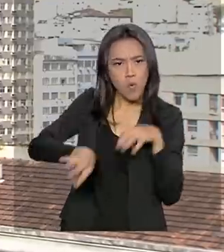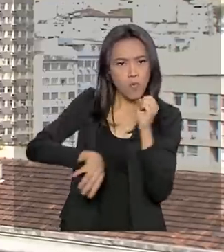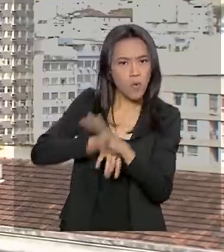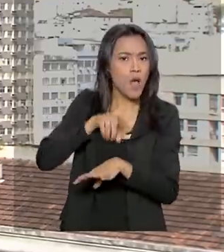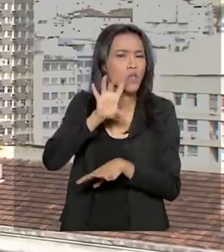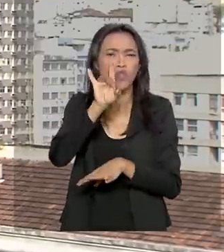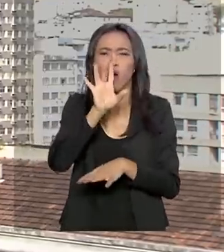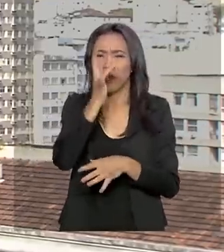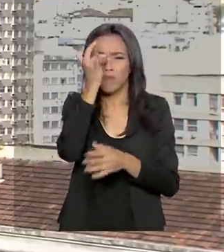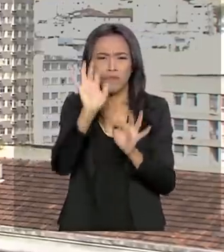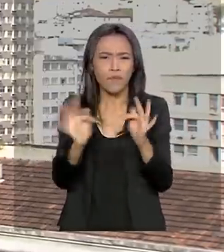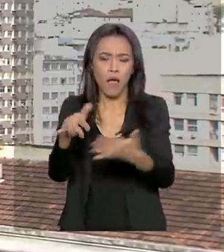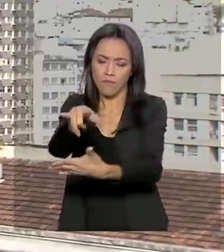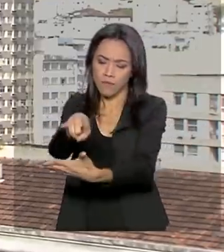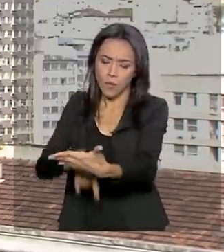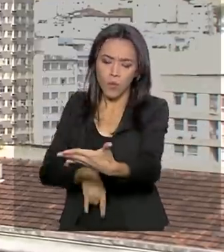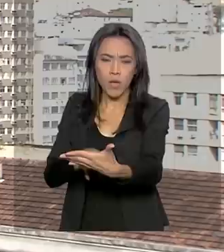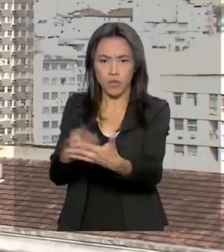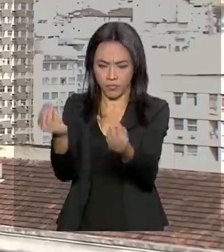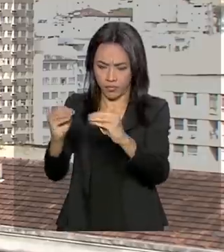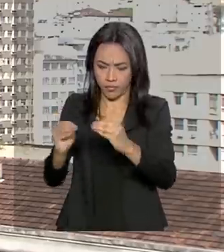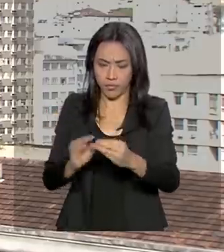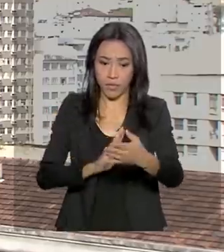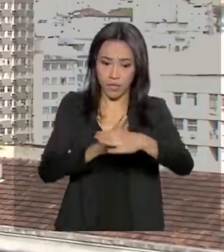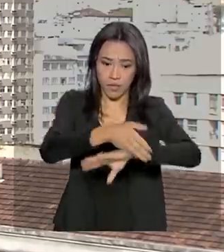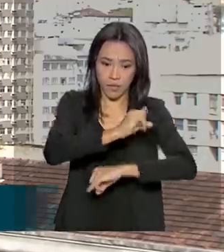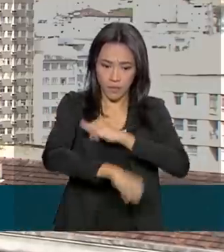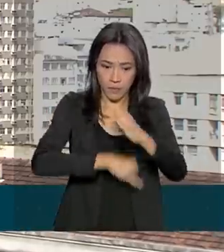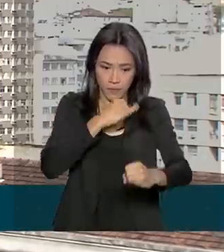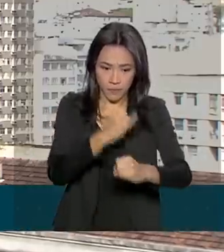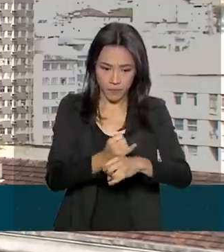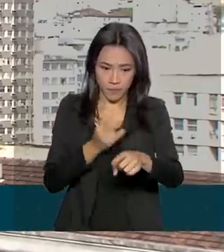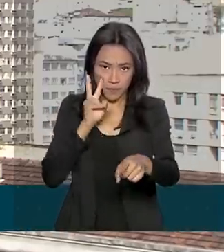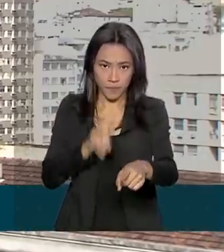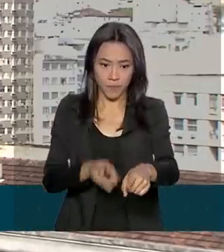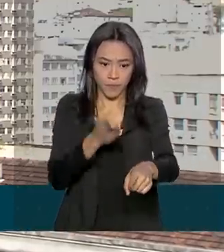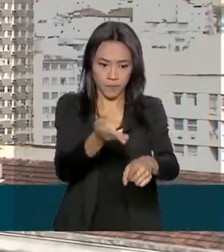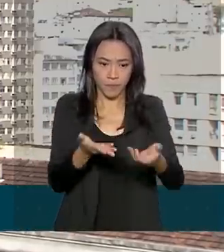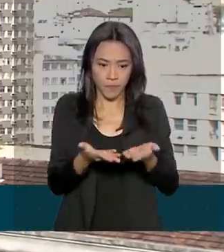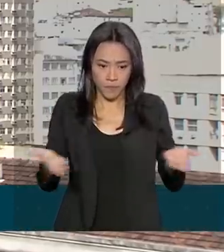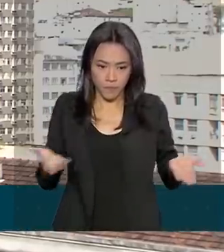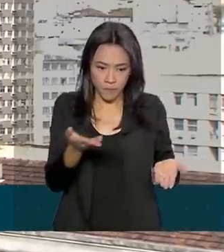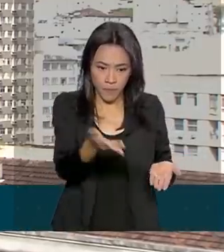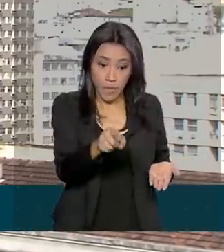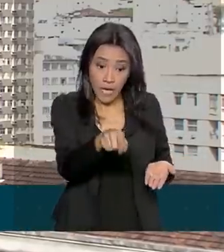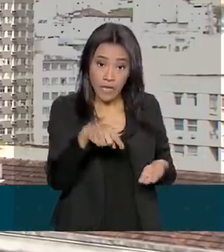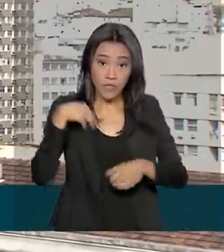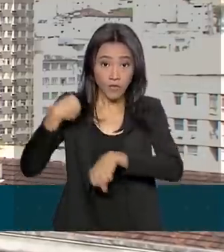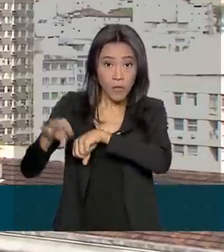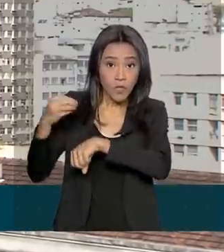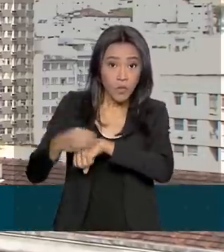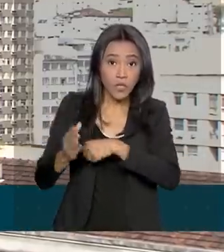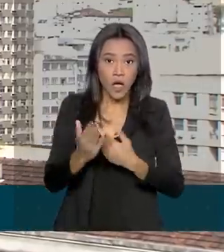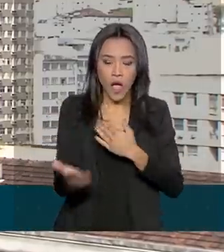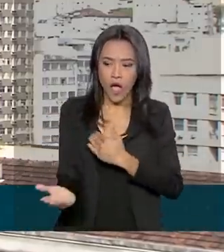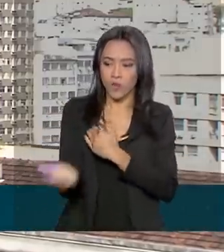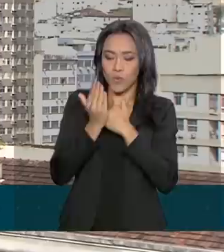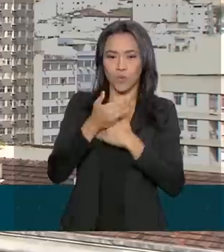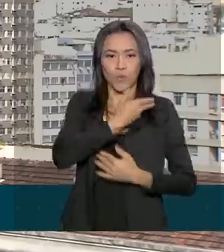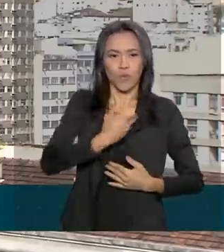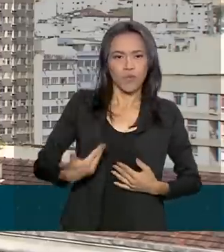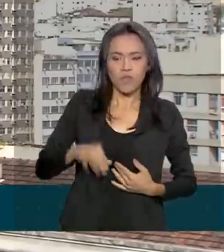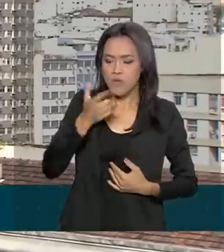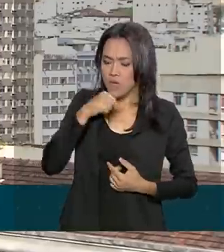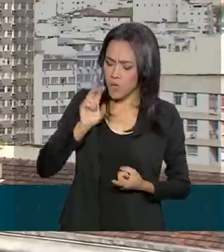só preencher o questionário online disponível no portal inep.gov.br. Esses dados ajudam o governo a conhecer melhor quem usa as informações,